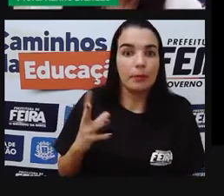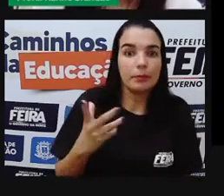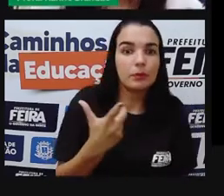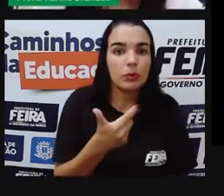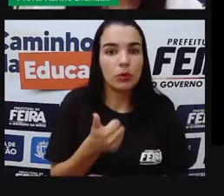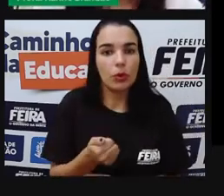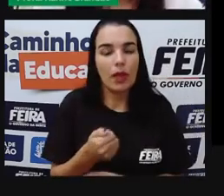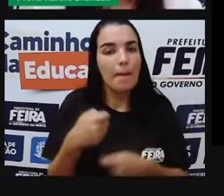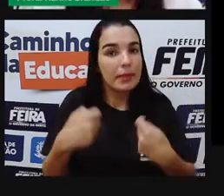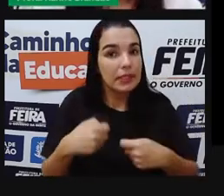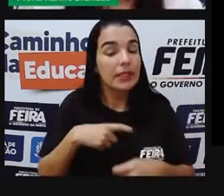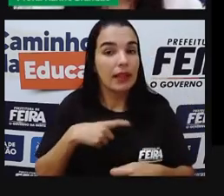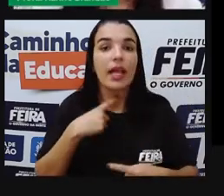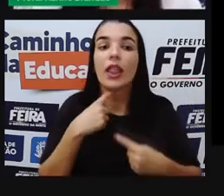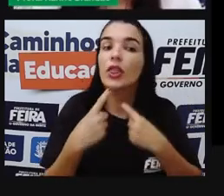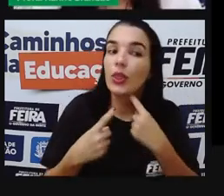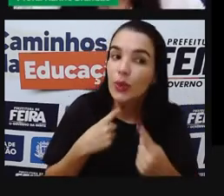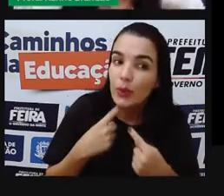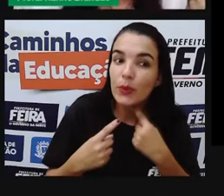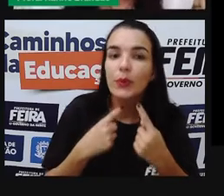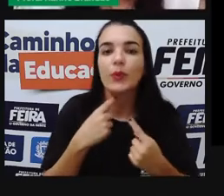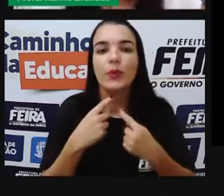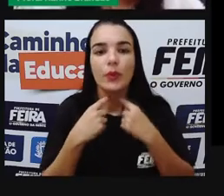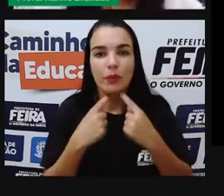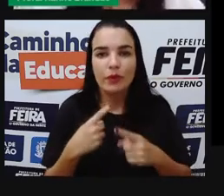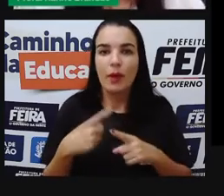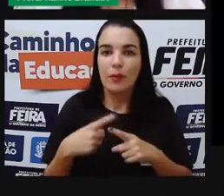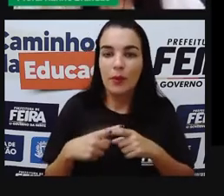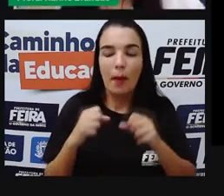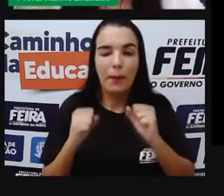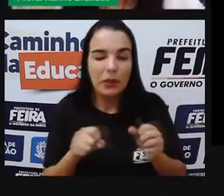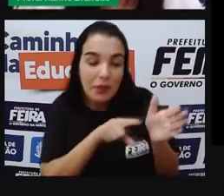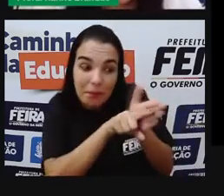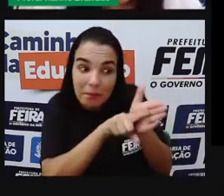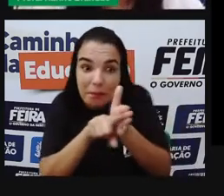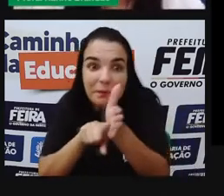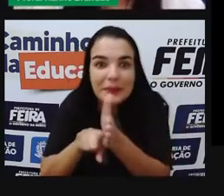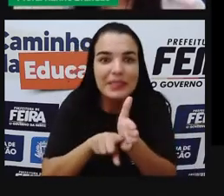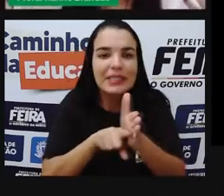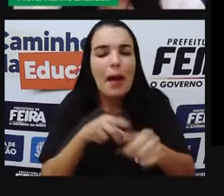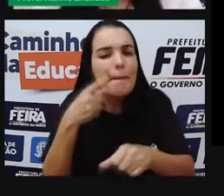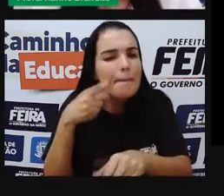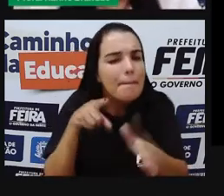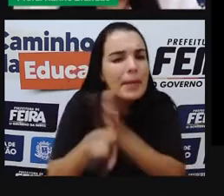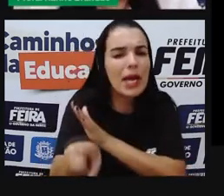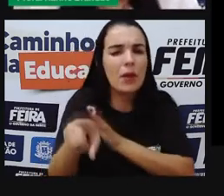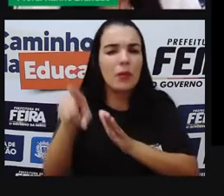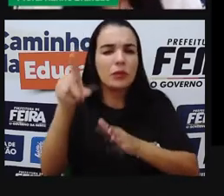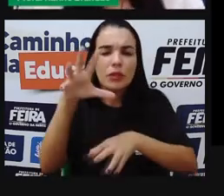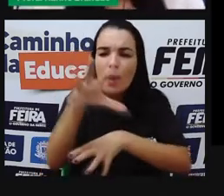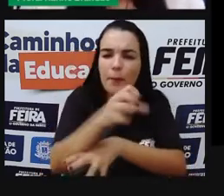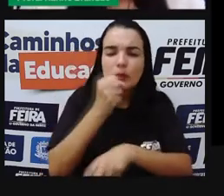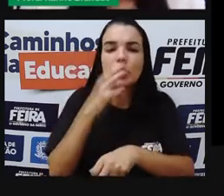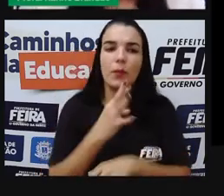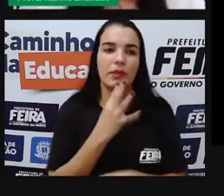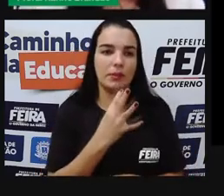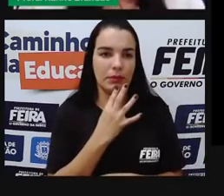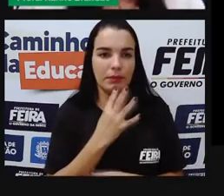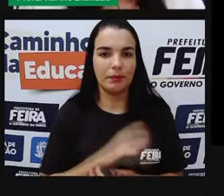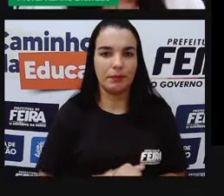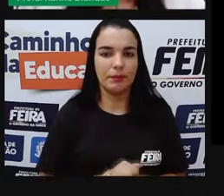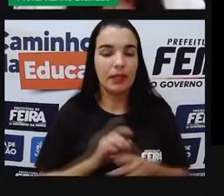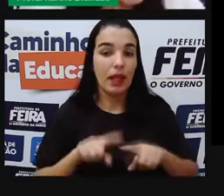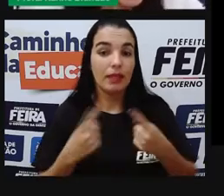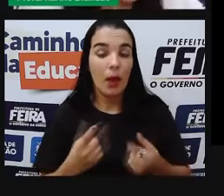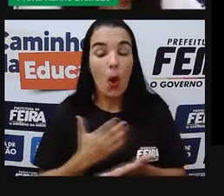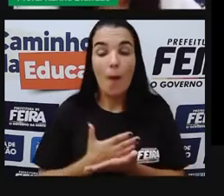duvidar e a dúvida é bom, a dúvida faz com que a gente pesquise, com que a gente pergunte, com que a gente busque mais. Para